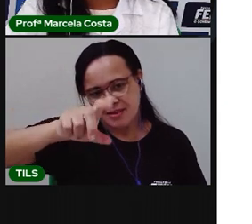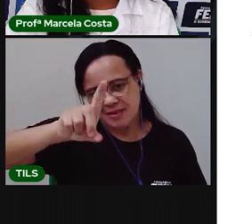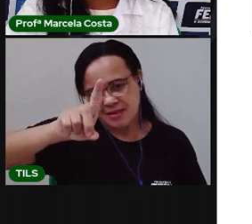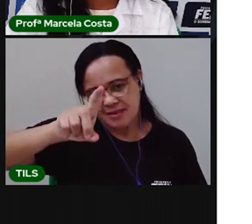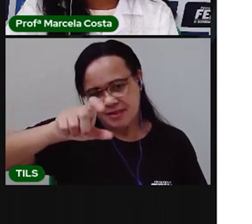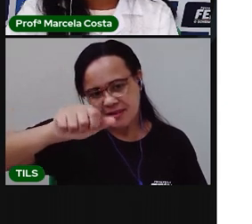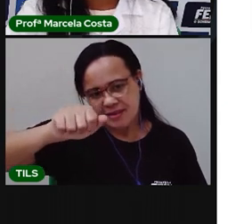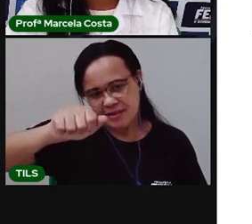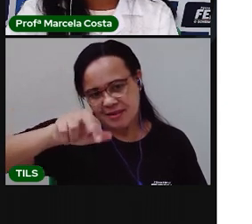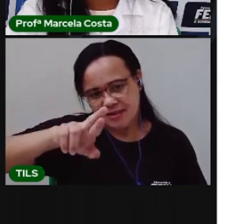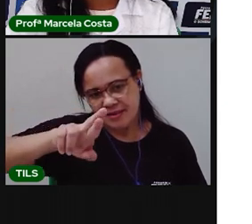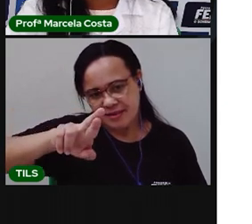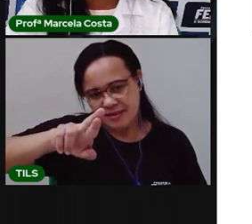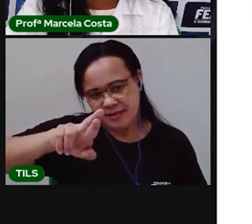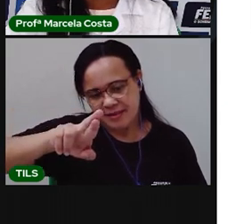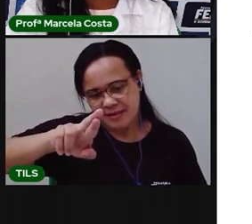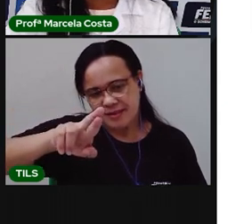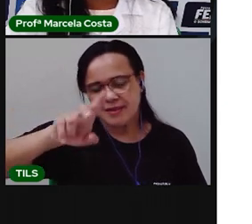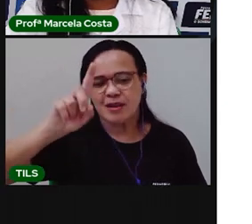Nadar.